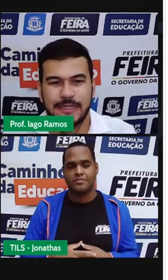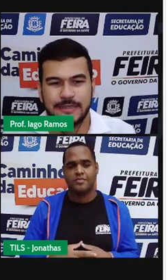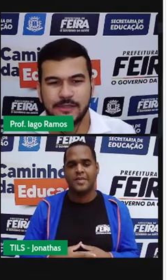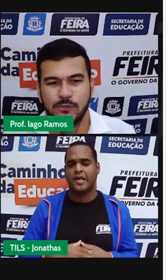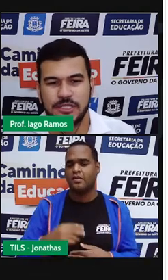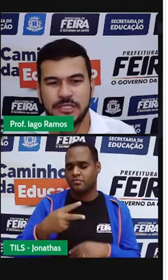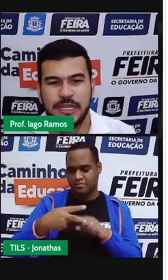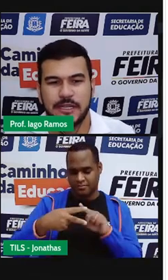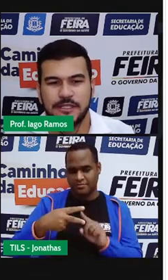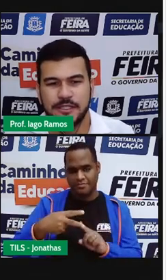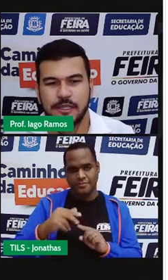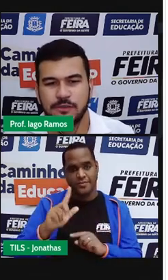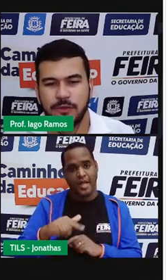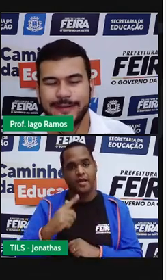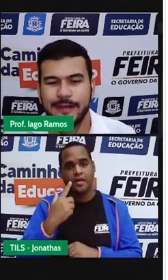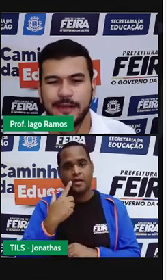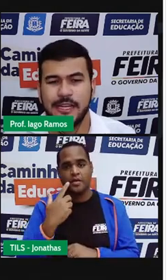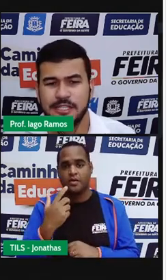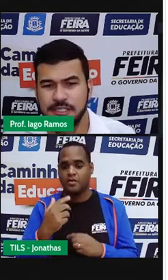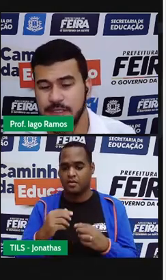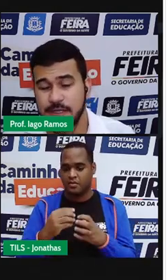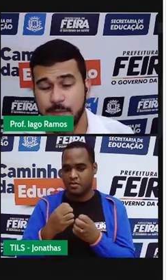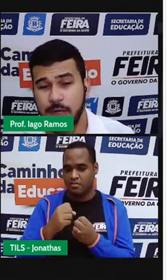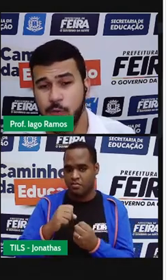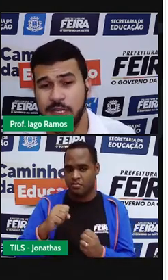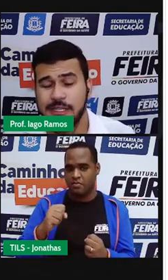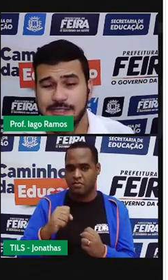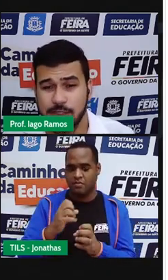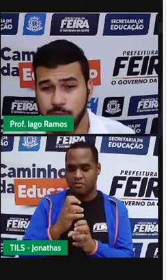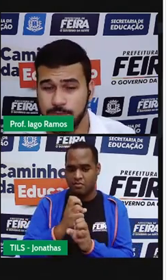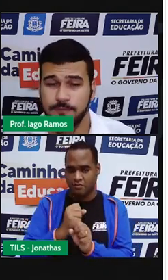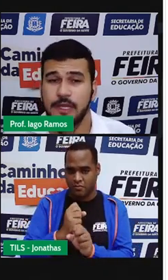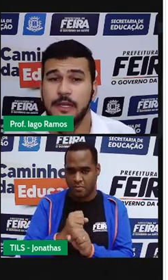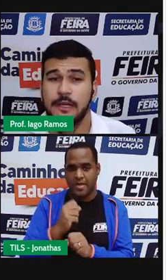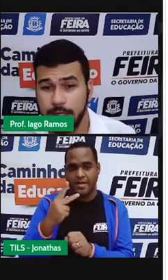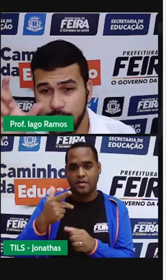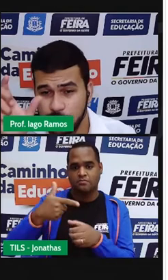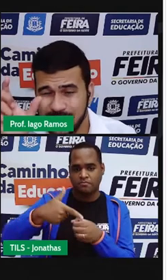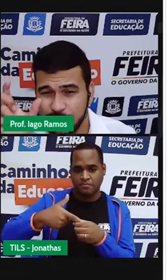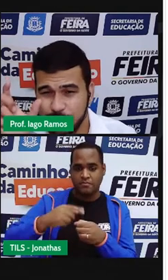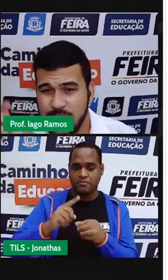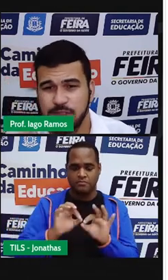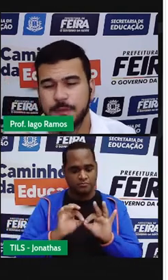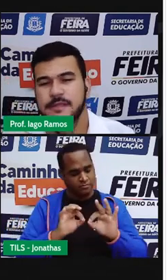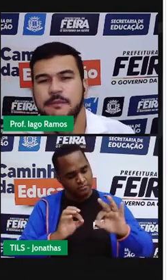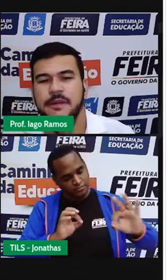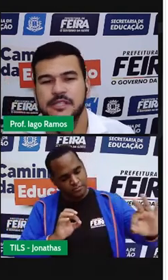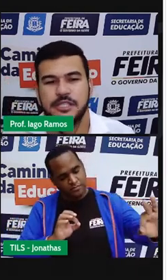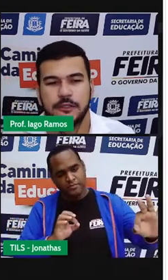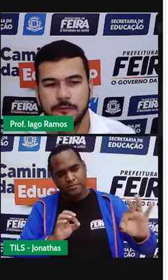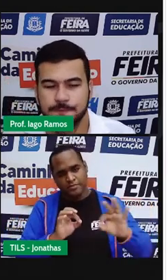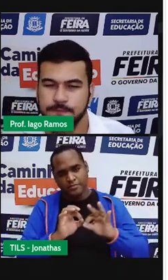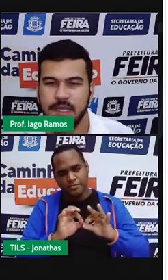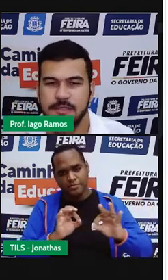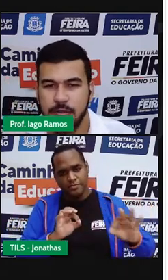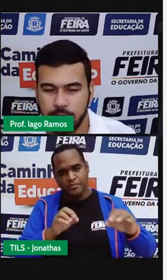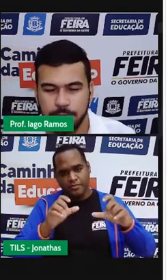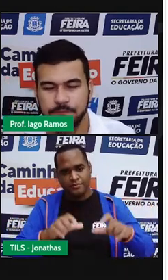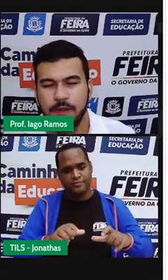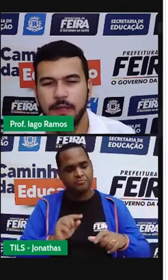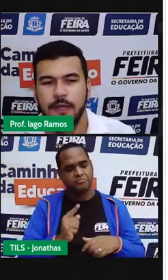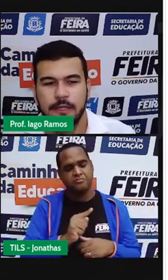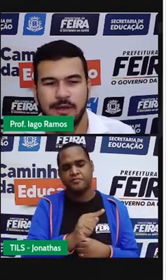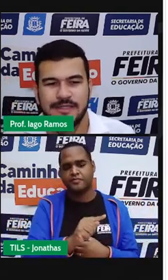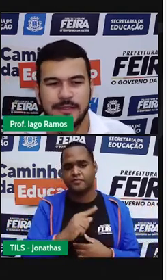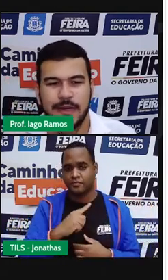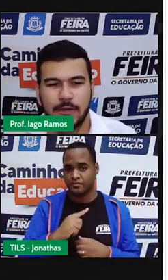grandezas, quantidade de gasolina e distância percorrida são. E aí tem um espaço para ser preenchido. Certo?